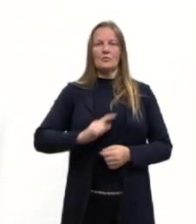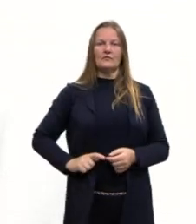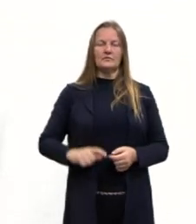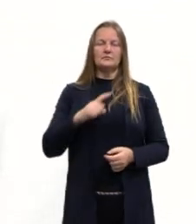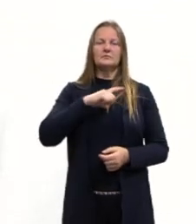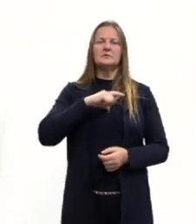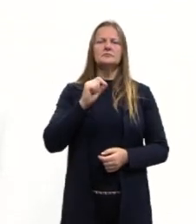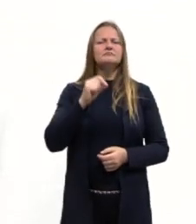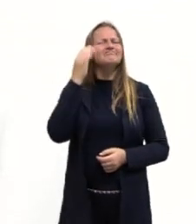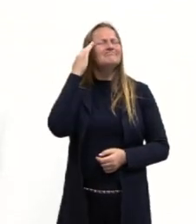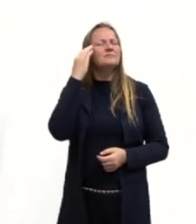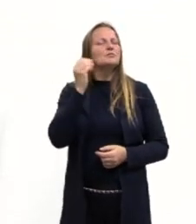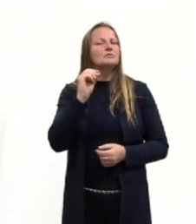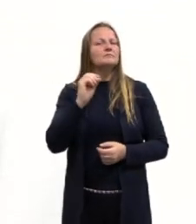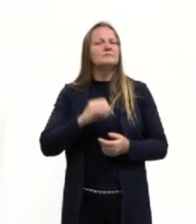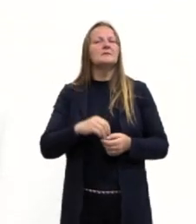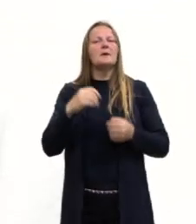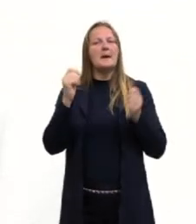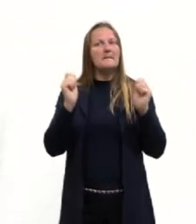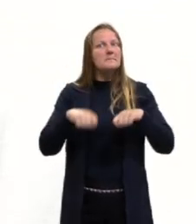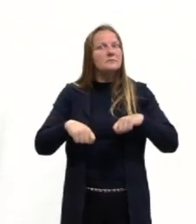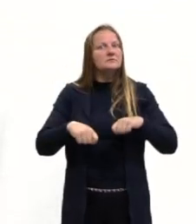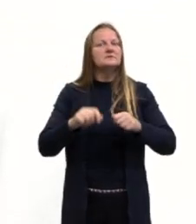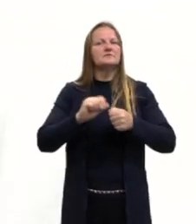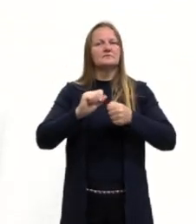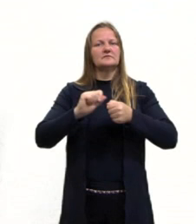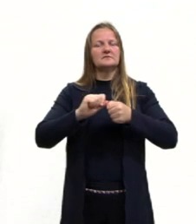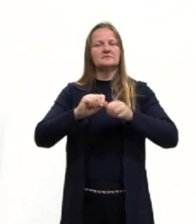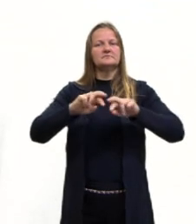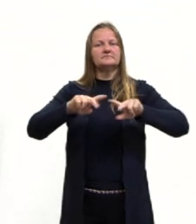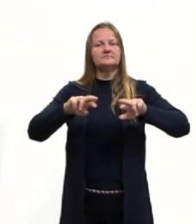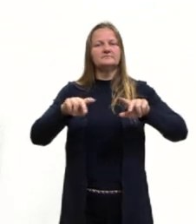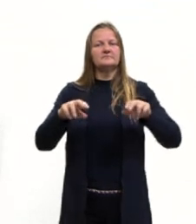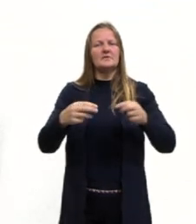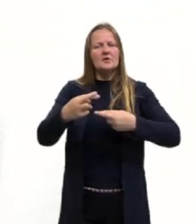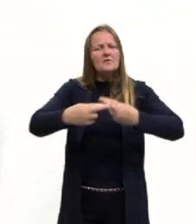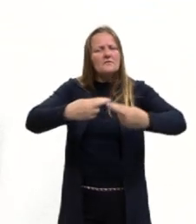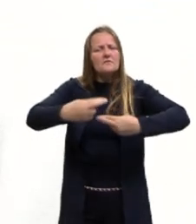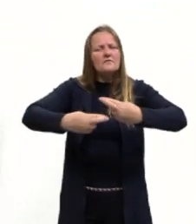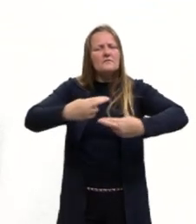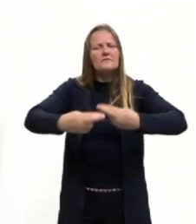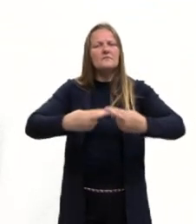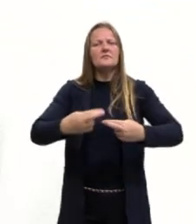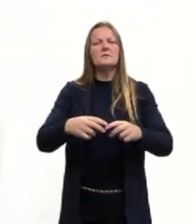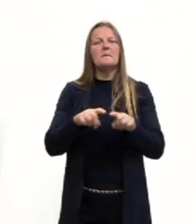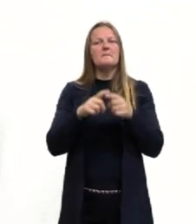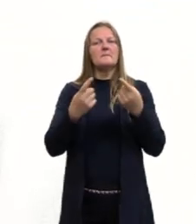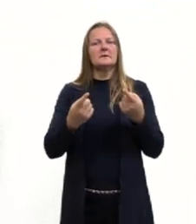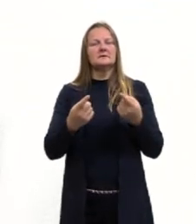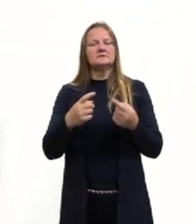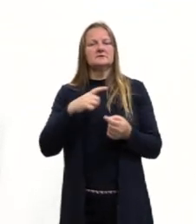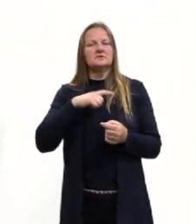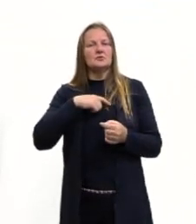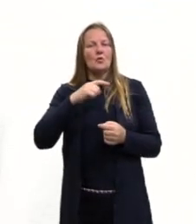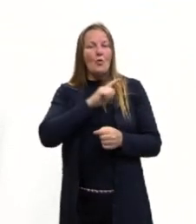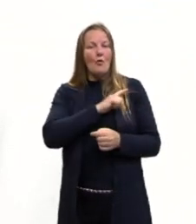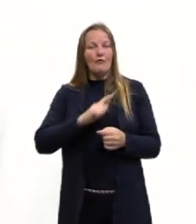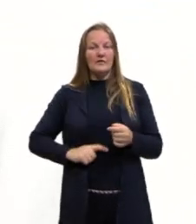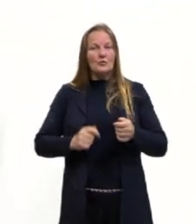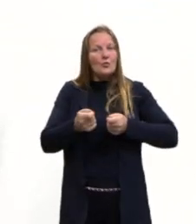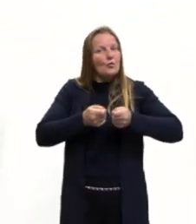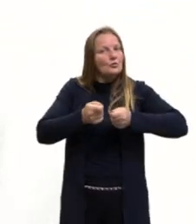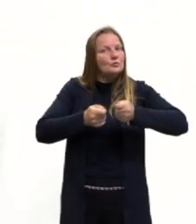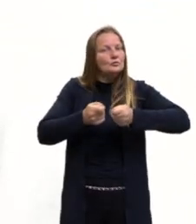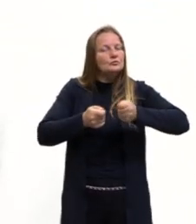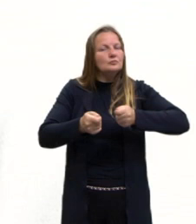ele entende, olha, dá pra gente conseguir fazer essas, essas reformas, conseguir, mas fica ao meu critério. E ele